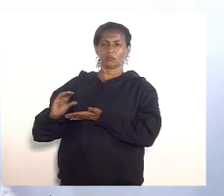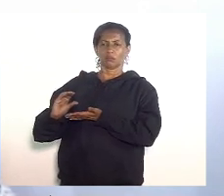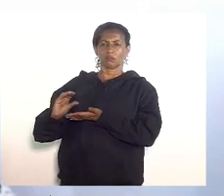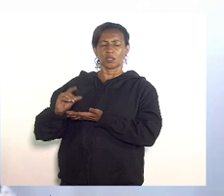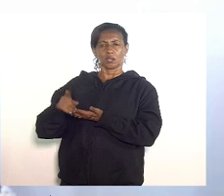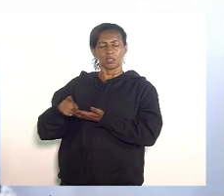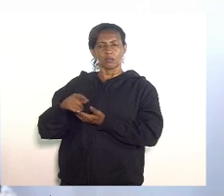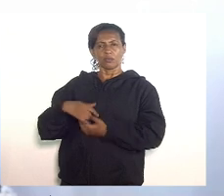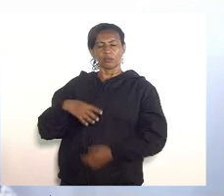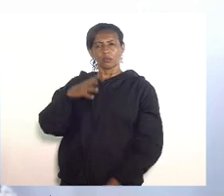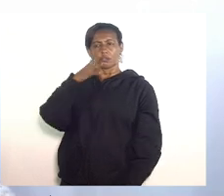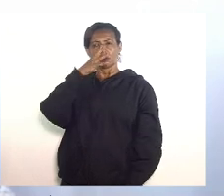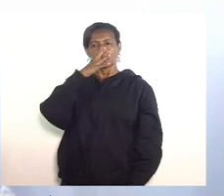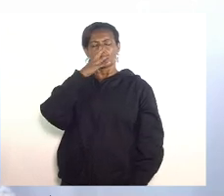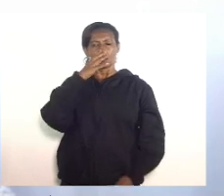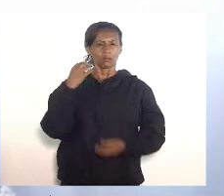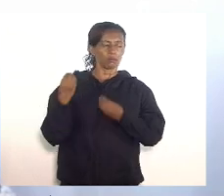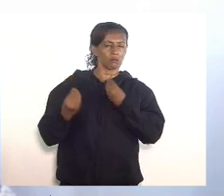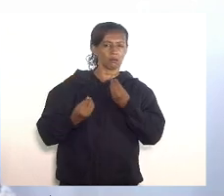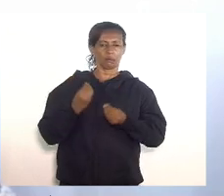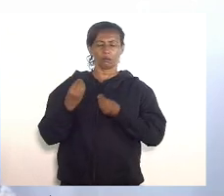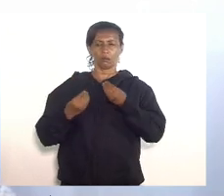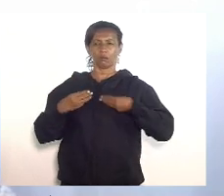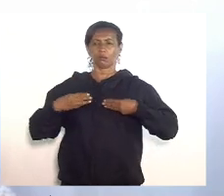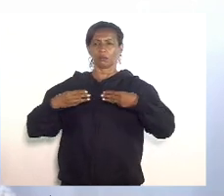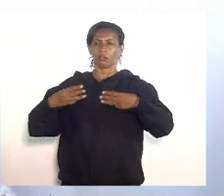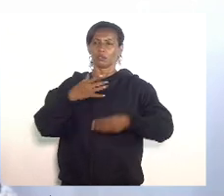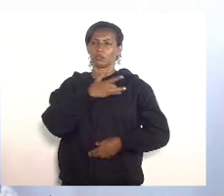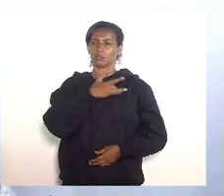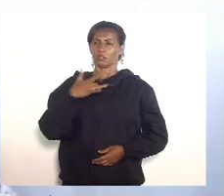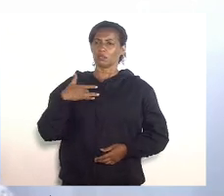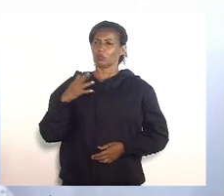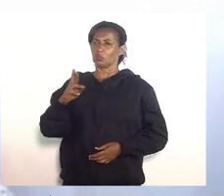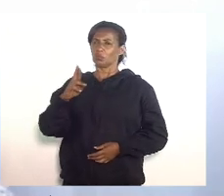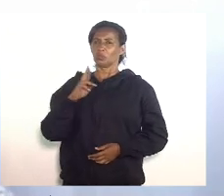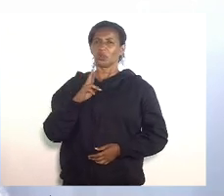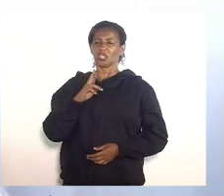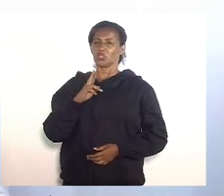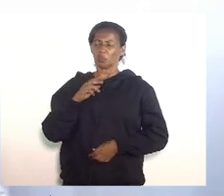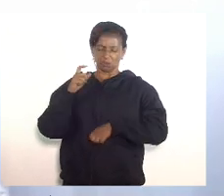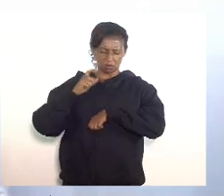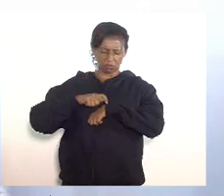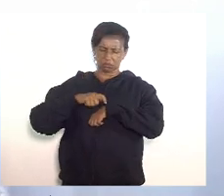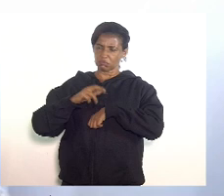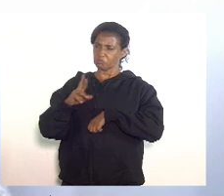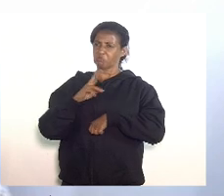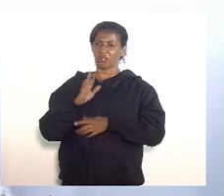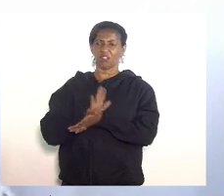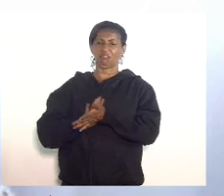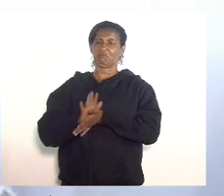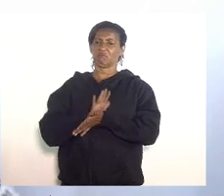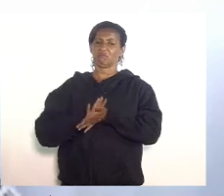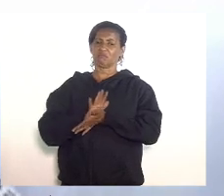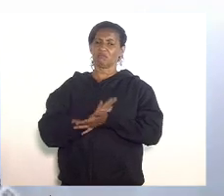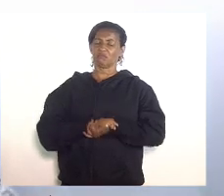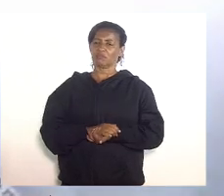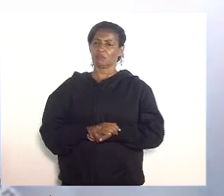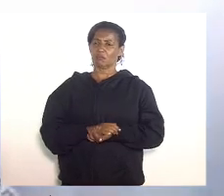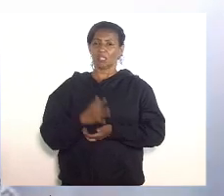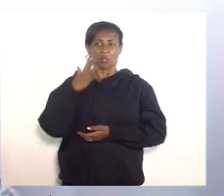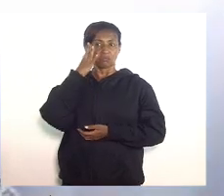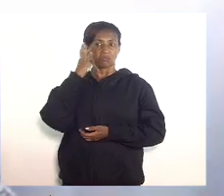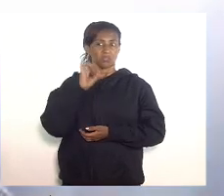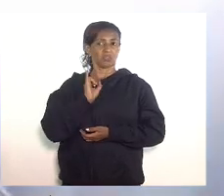espanto que a representação do Ministério da Saúde não responda de imediato essa pergunta não sei